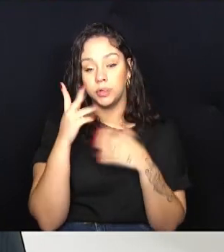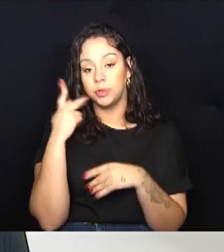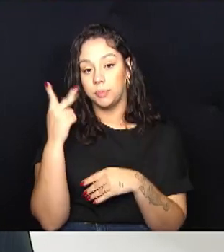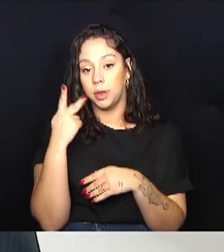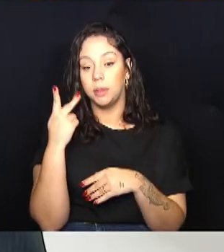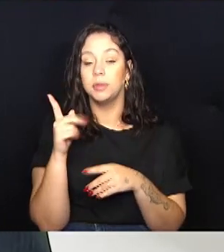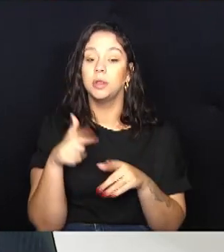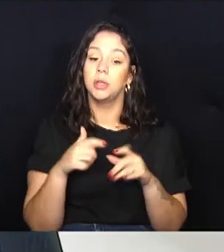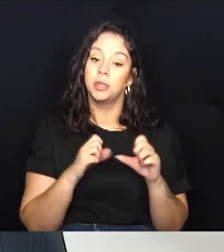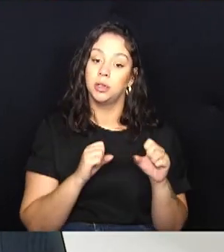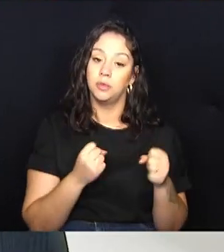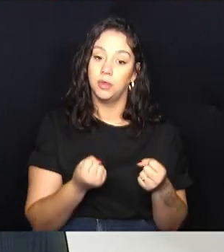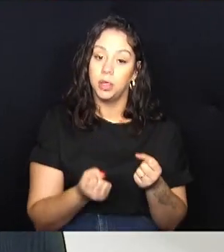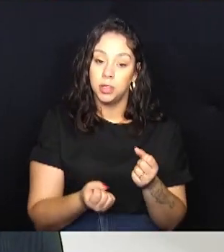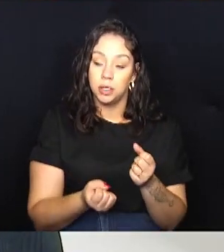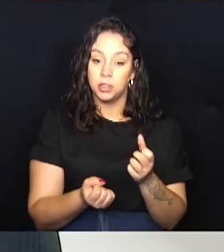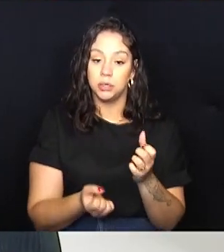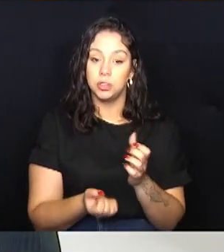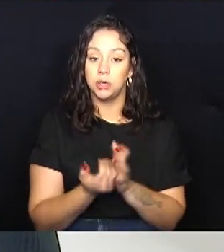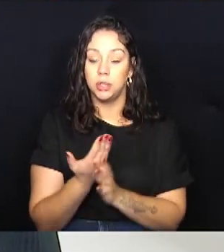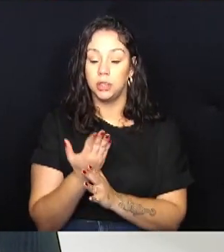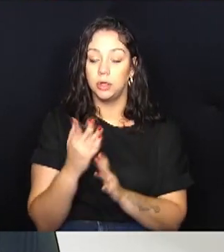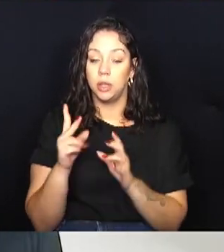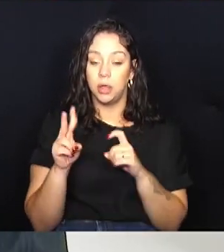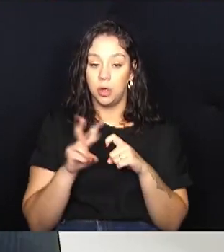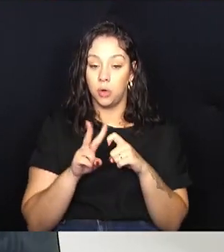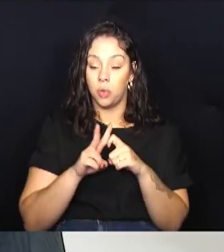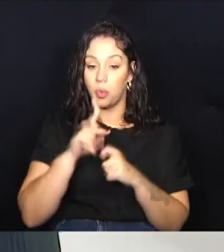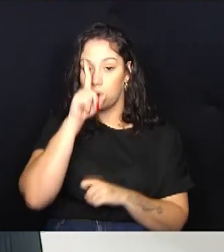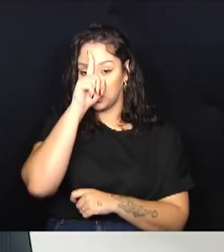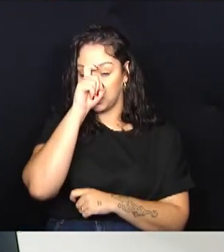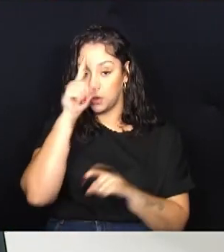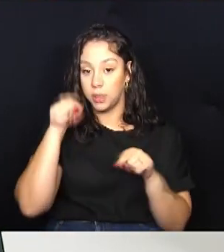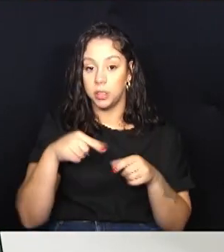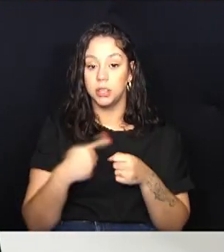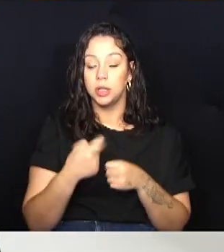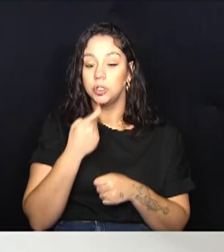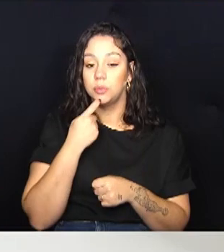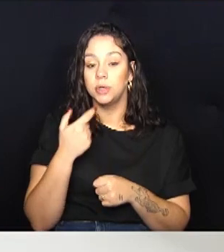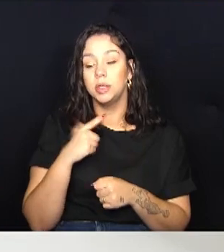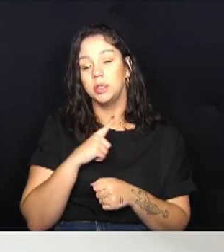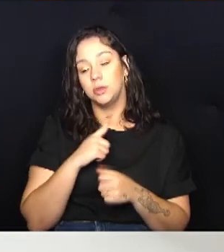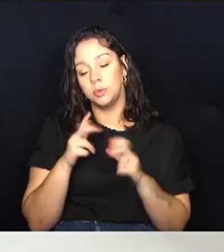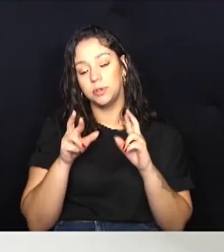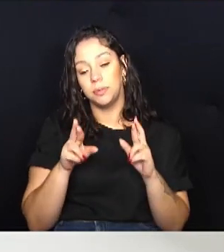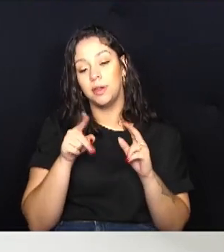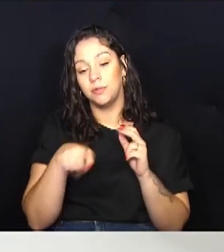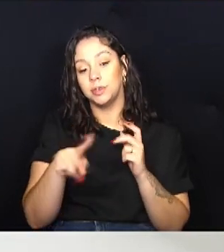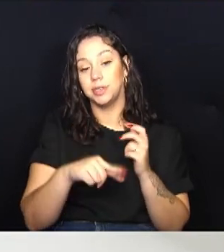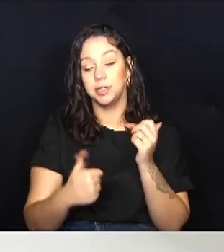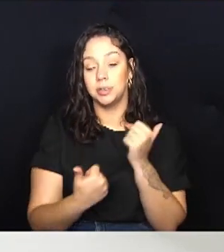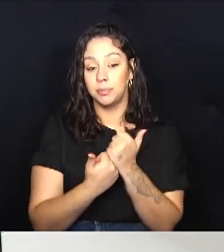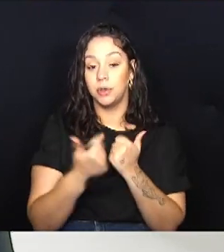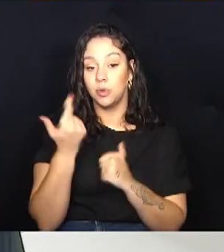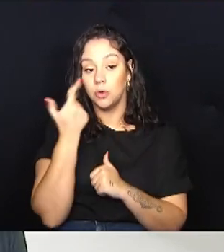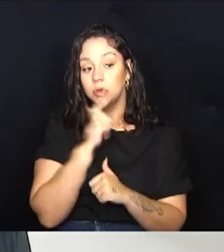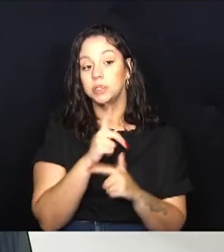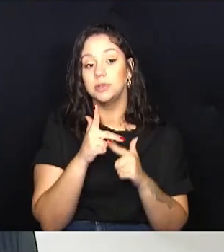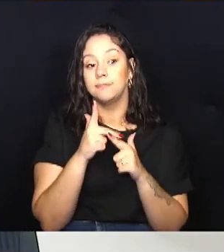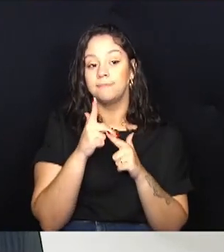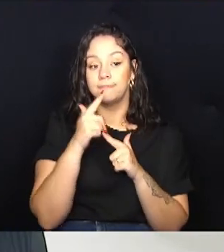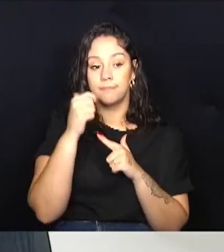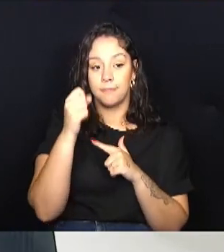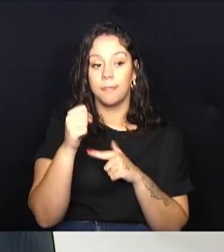defende a implantação do hospital veterinário aqui na cidade de Campinas e conto com o apoio de todos vocês para a gente conseguir essa grande vitória